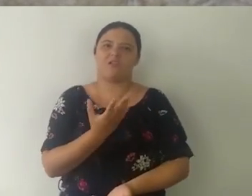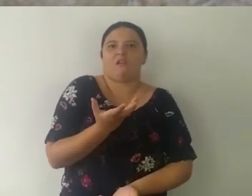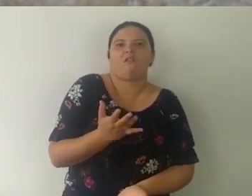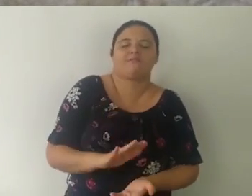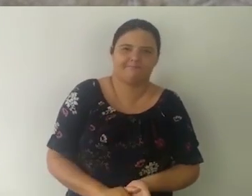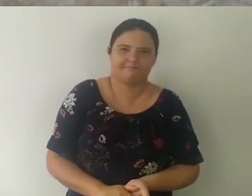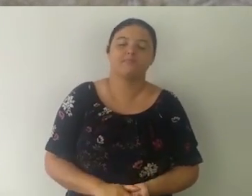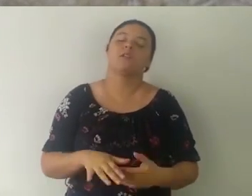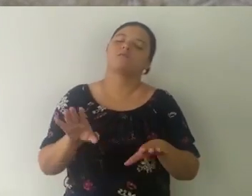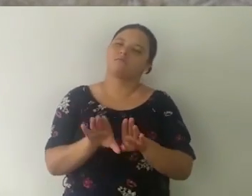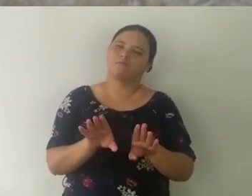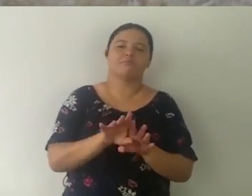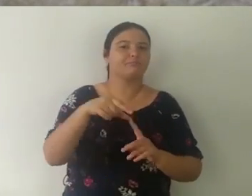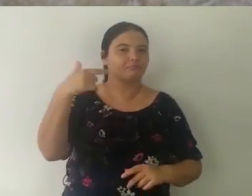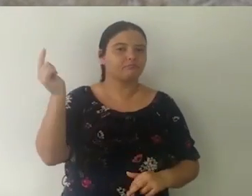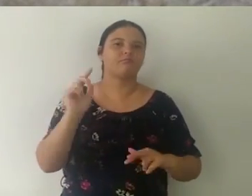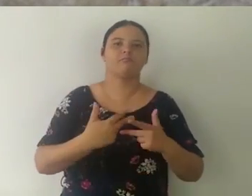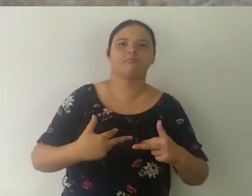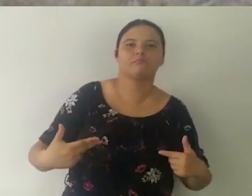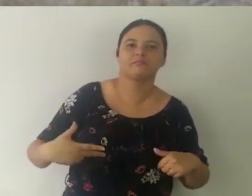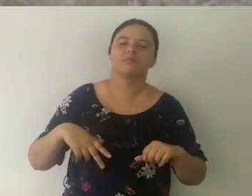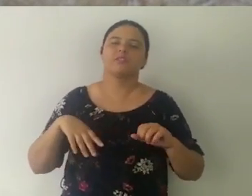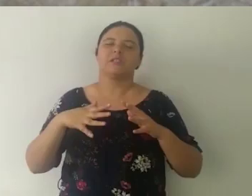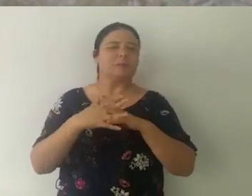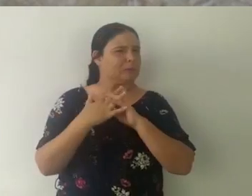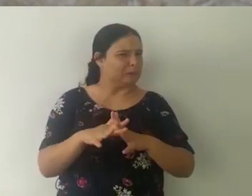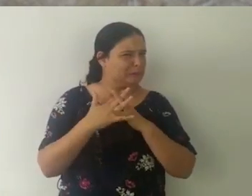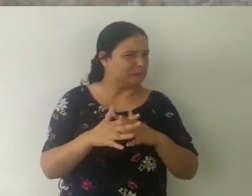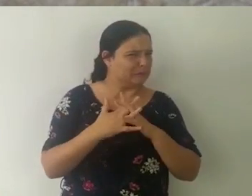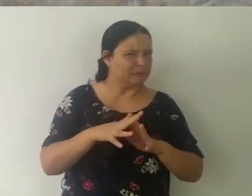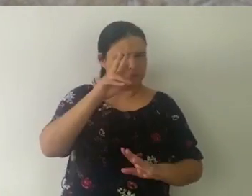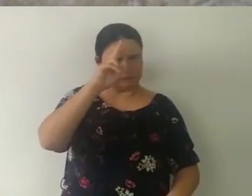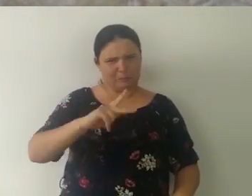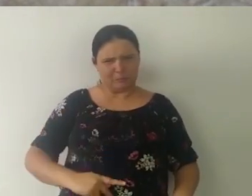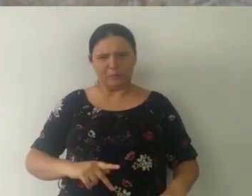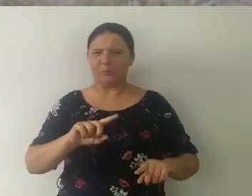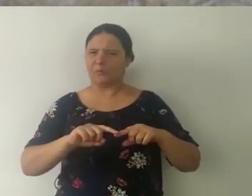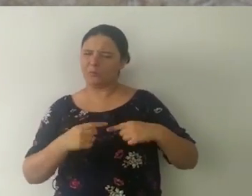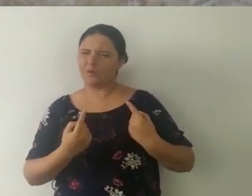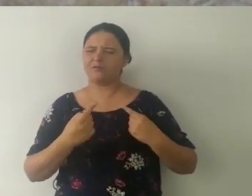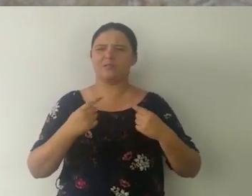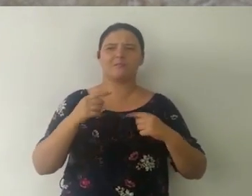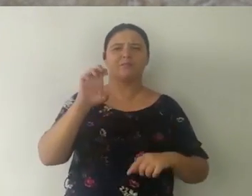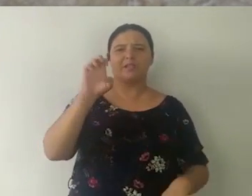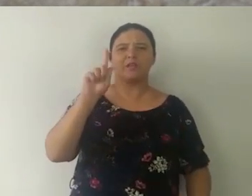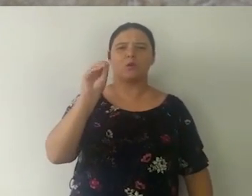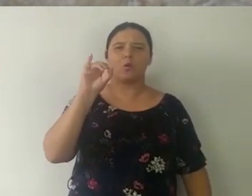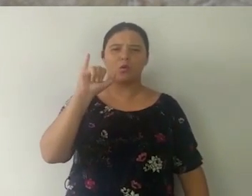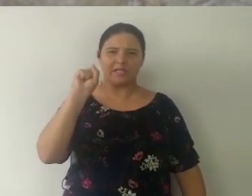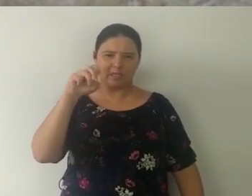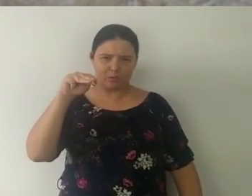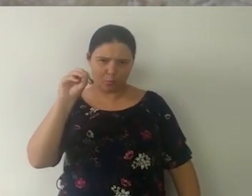abusos que ela pode estar sofrendo. O segundo passo, né? Que muitas vezes ele é confundido com egoísmo, mas que não tem